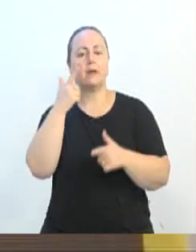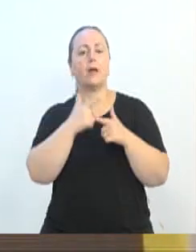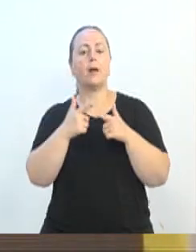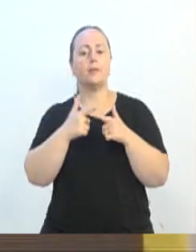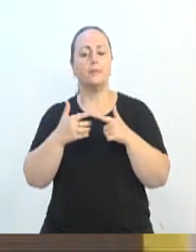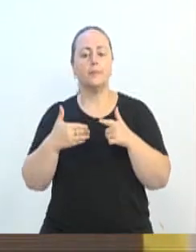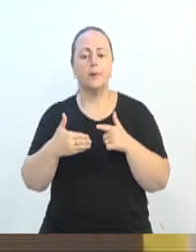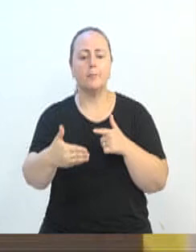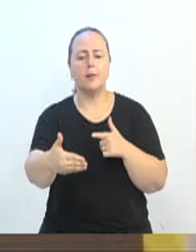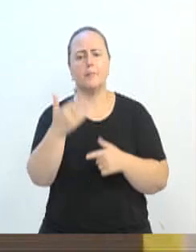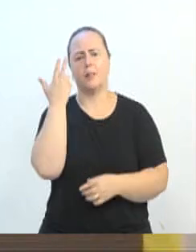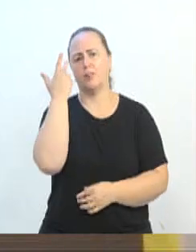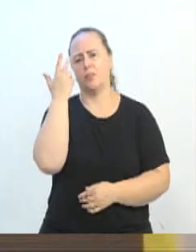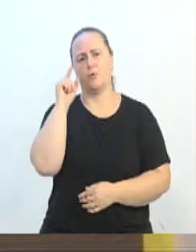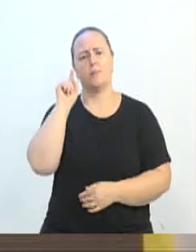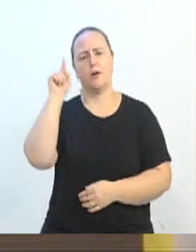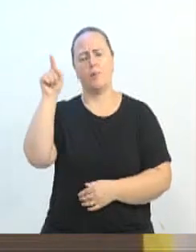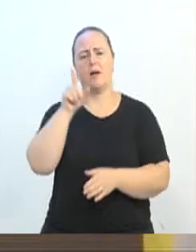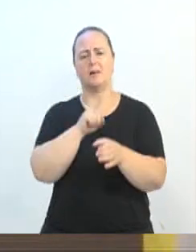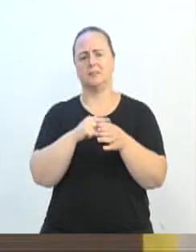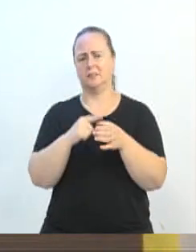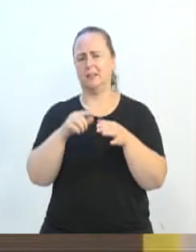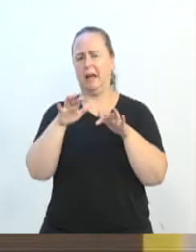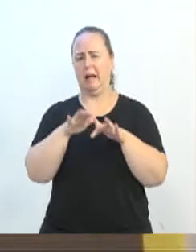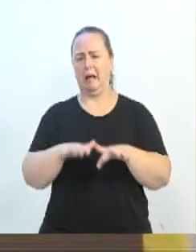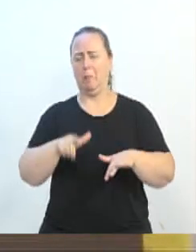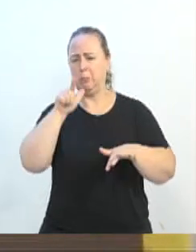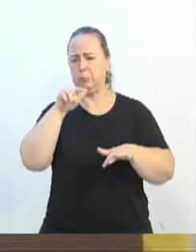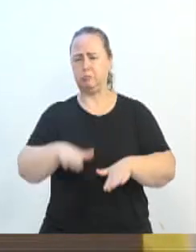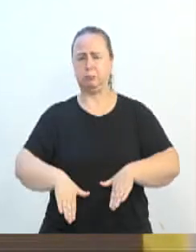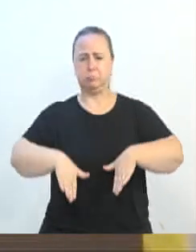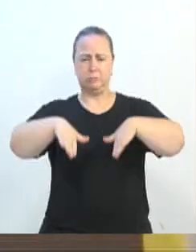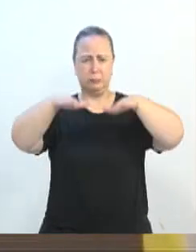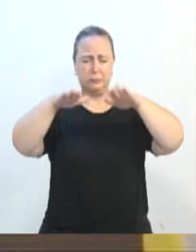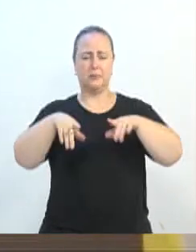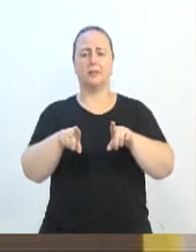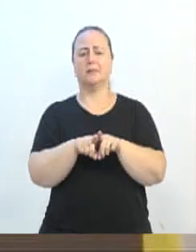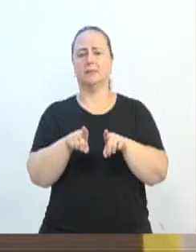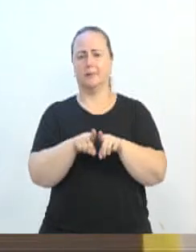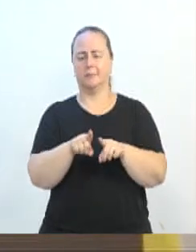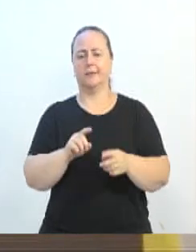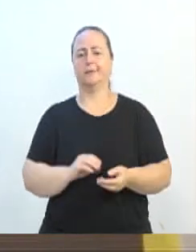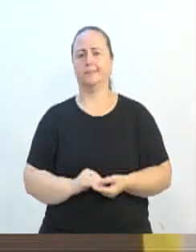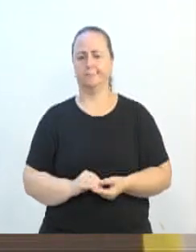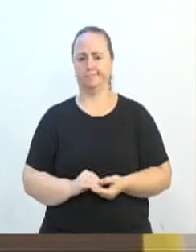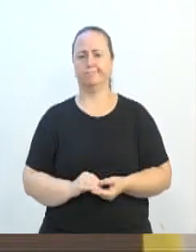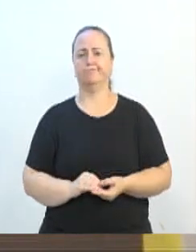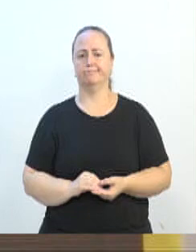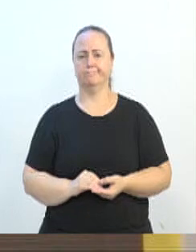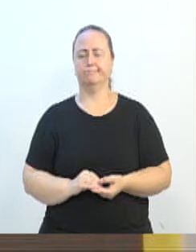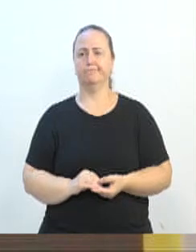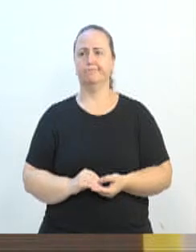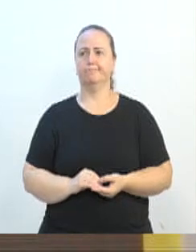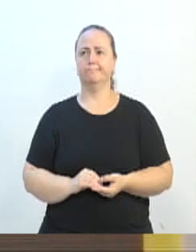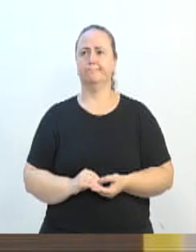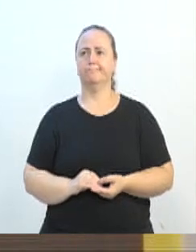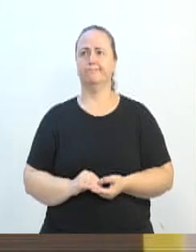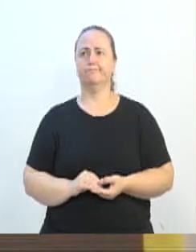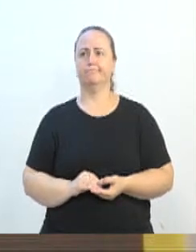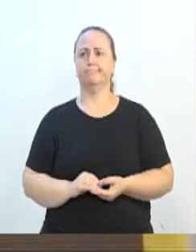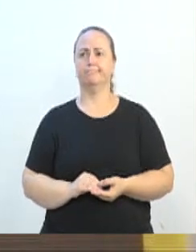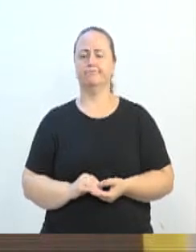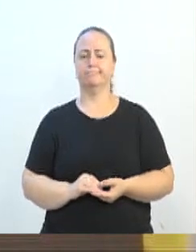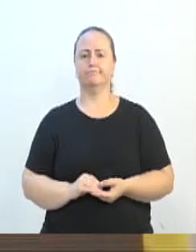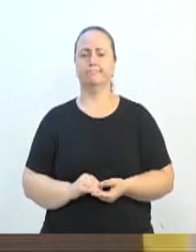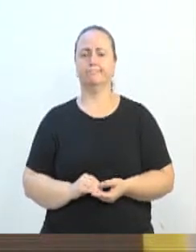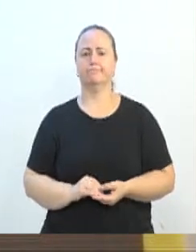possível em Benedito Novo e as outras cidades da nossa região, do estado de Santa Catarina. Tenho certeza que